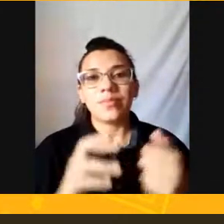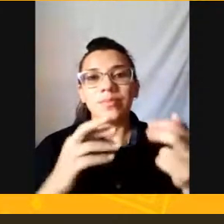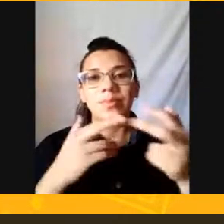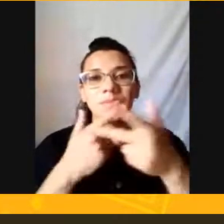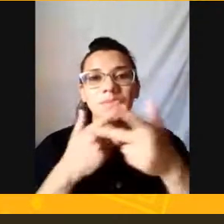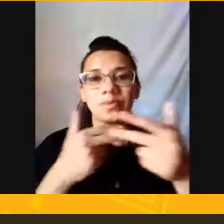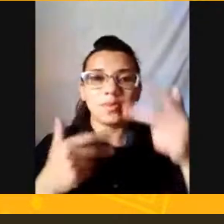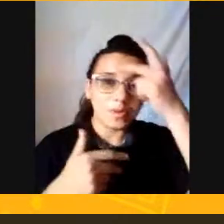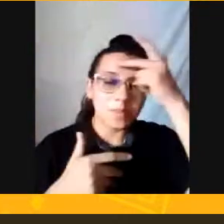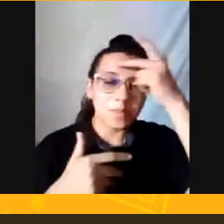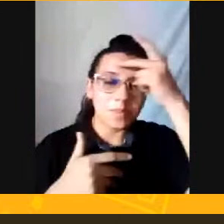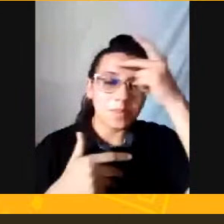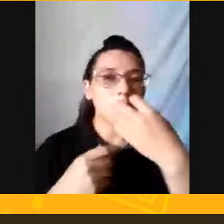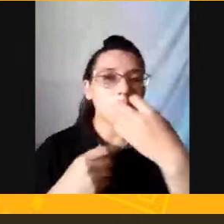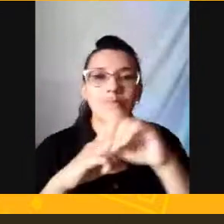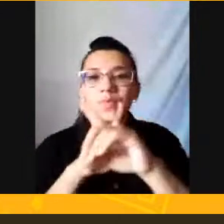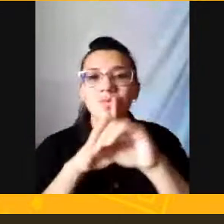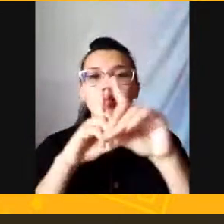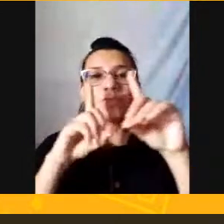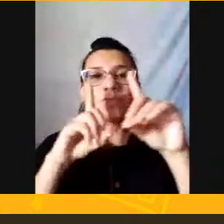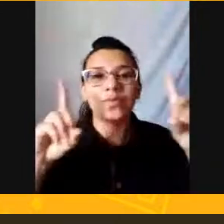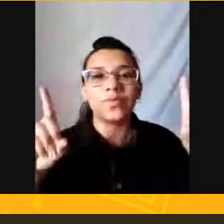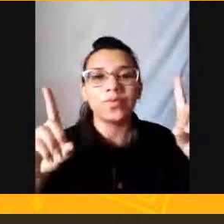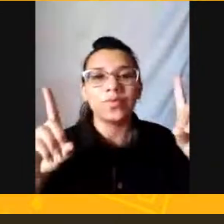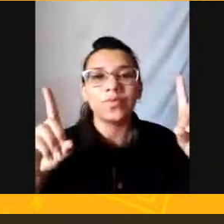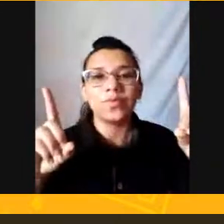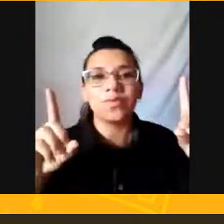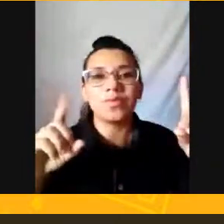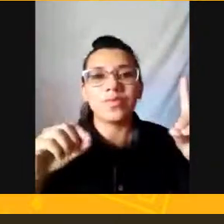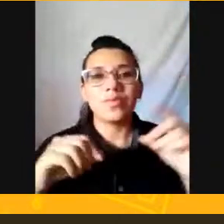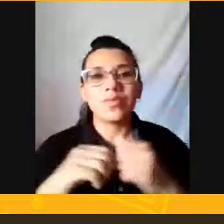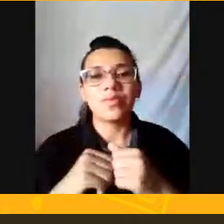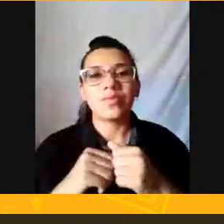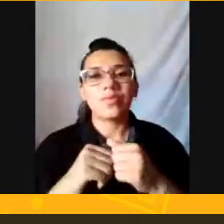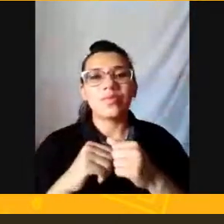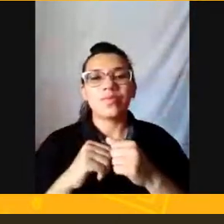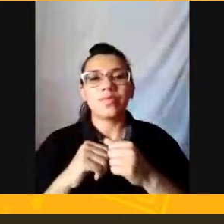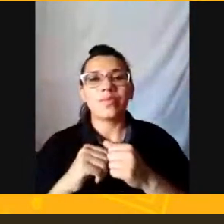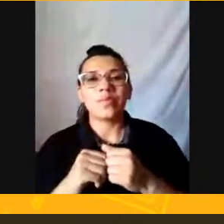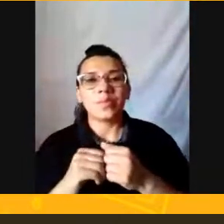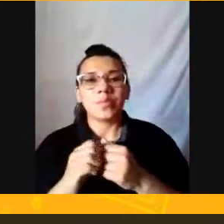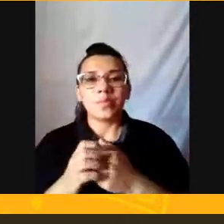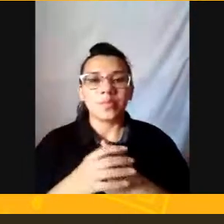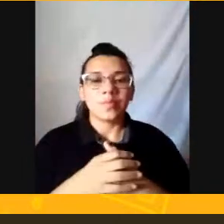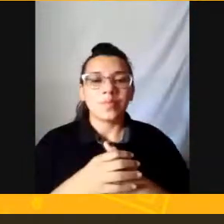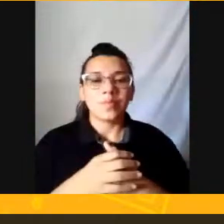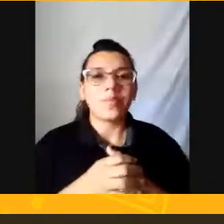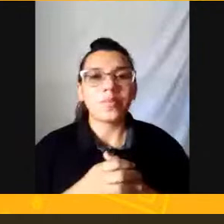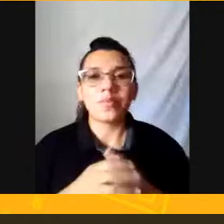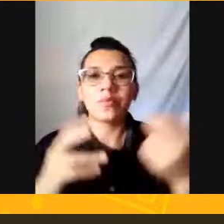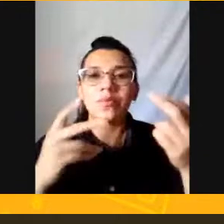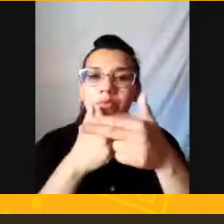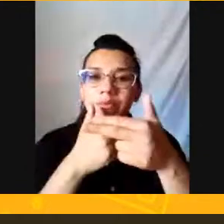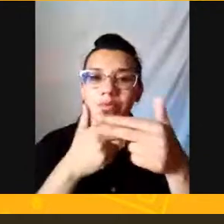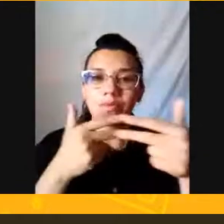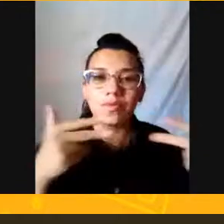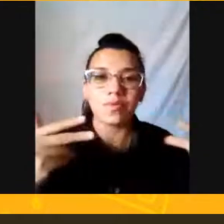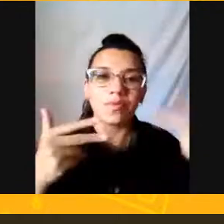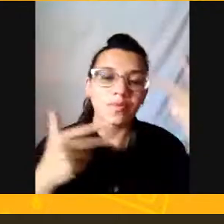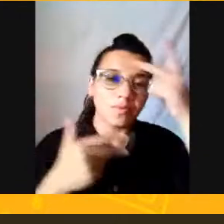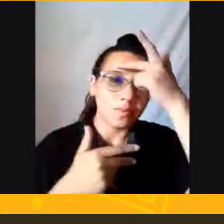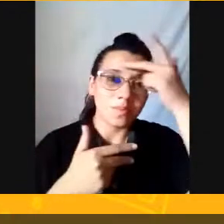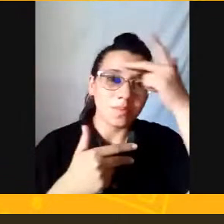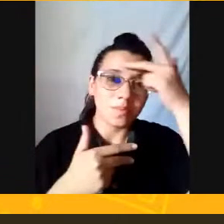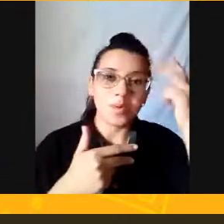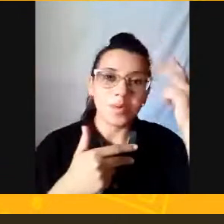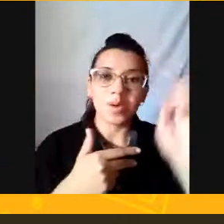dia Todos e Denise Lá de Escola Cooperativa Chapadão Quem mais Tá aqui com a